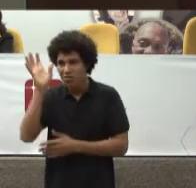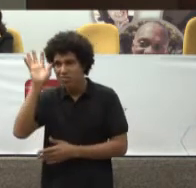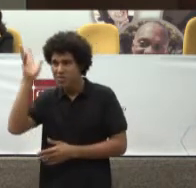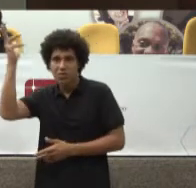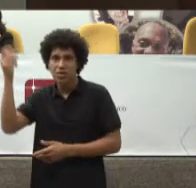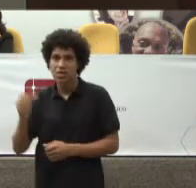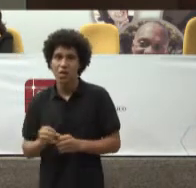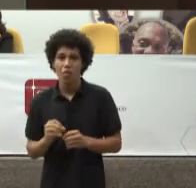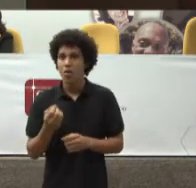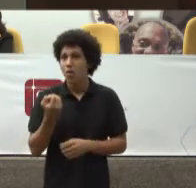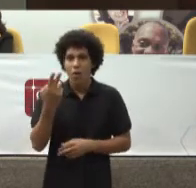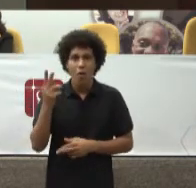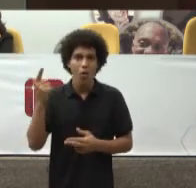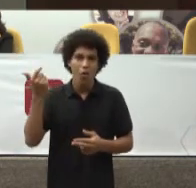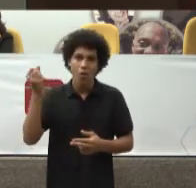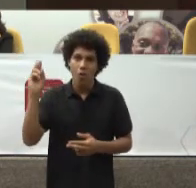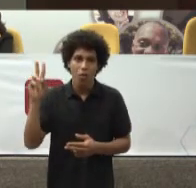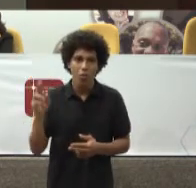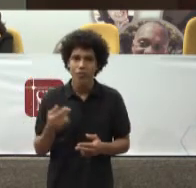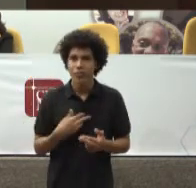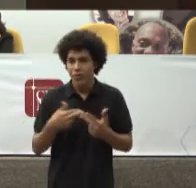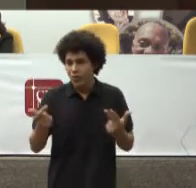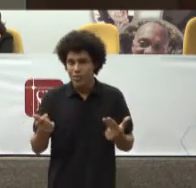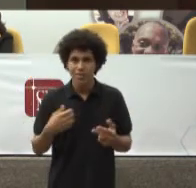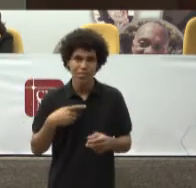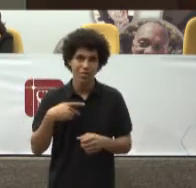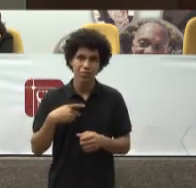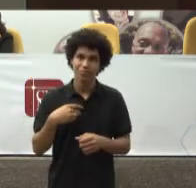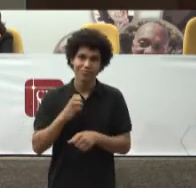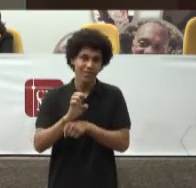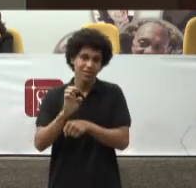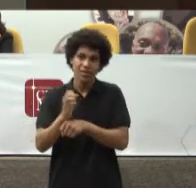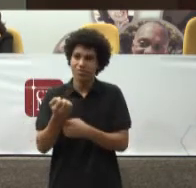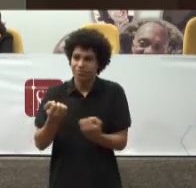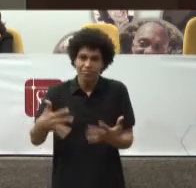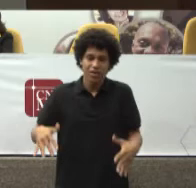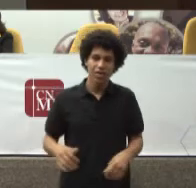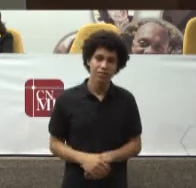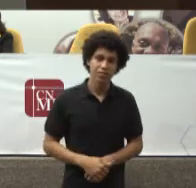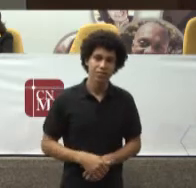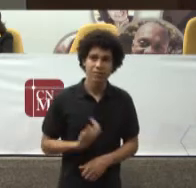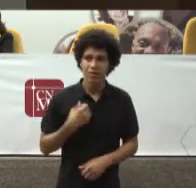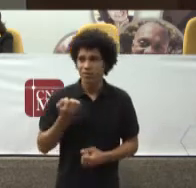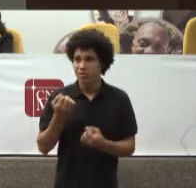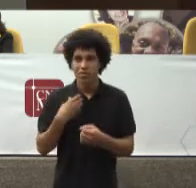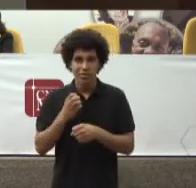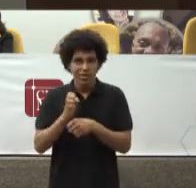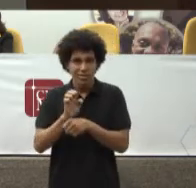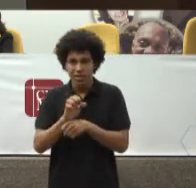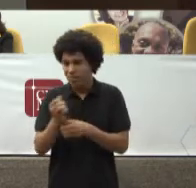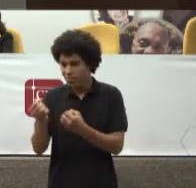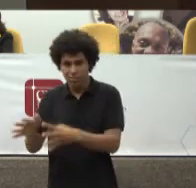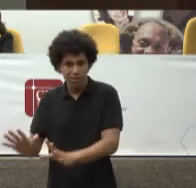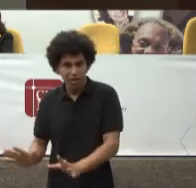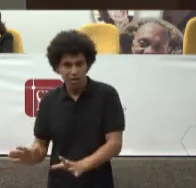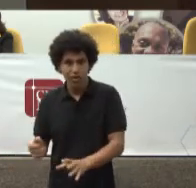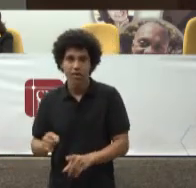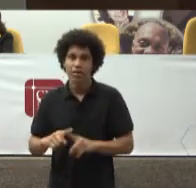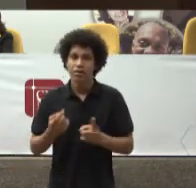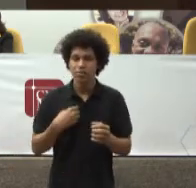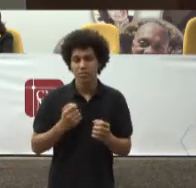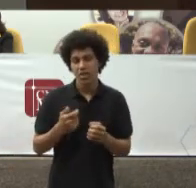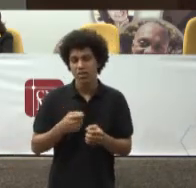Pelas quais O Estado Sequer Se obrigou E é naquilo Que o Estado Não se obrigou Há um espaço Para